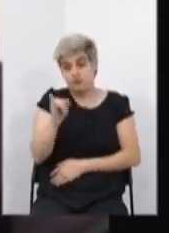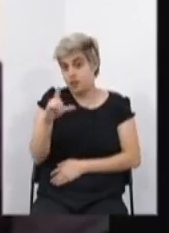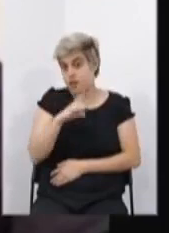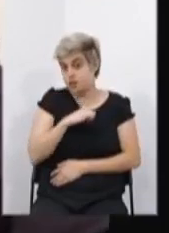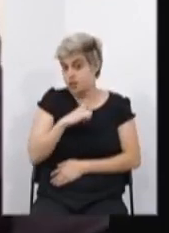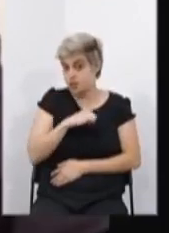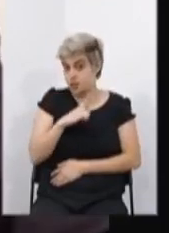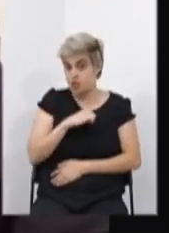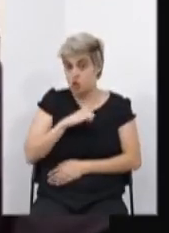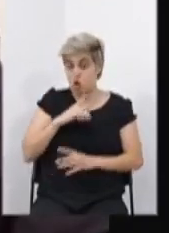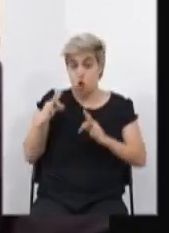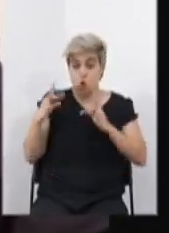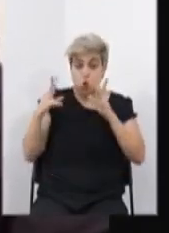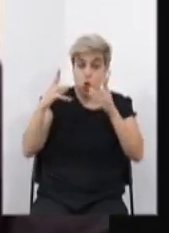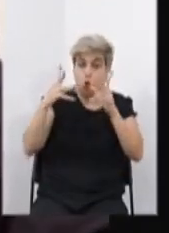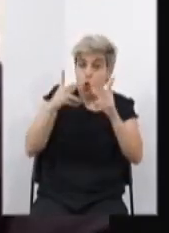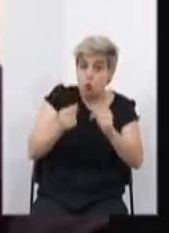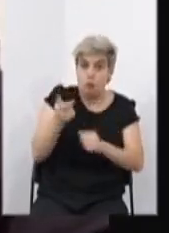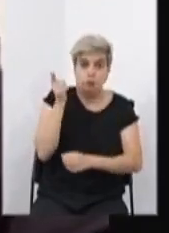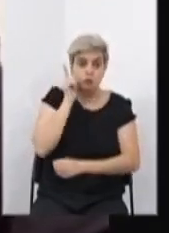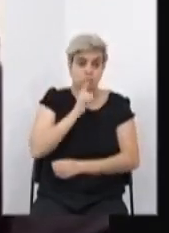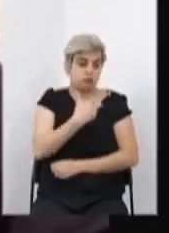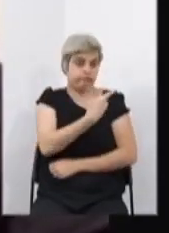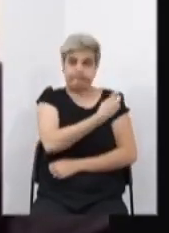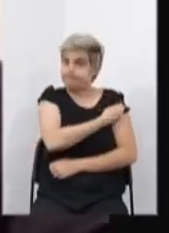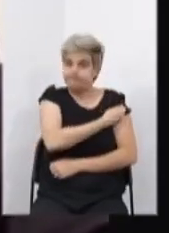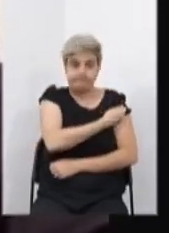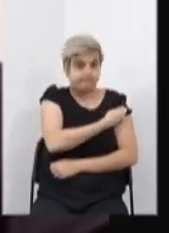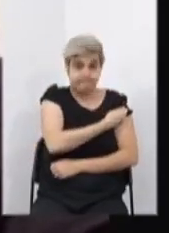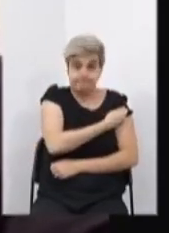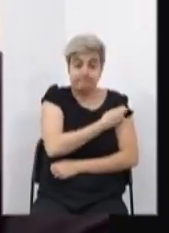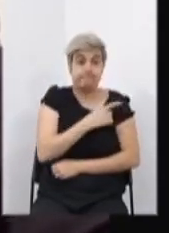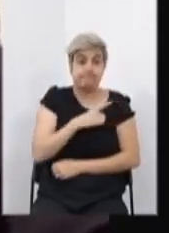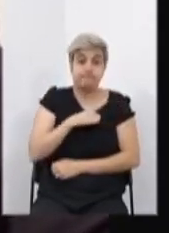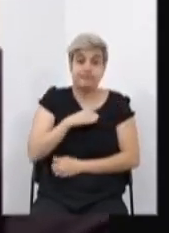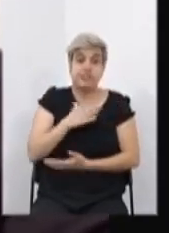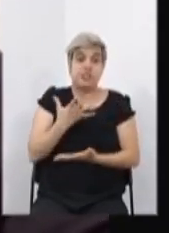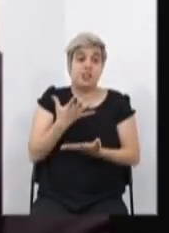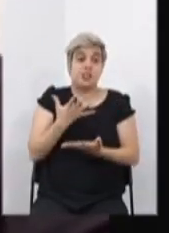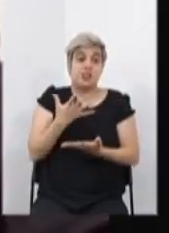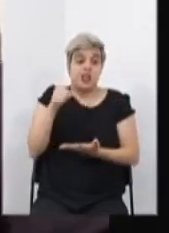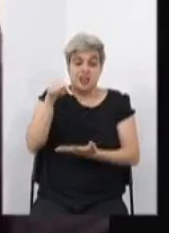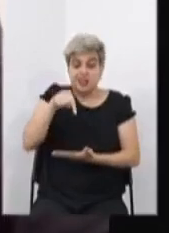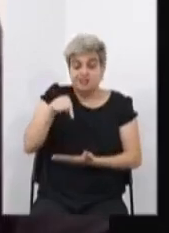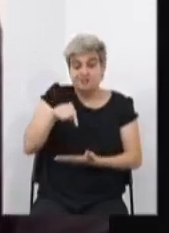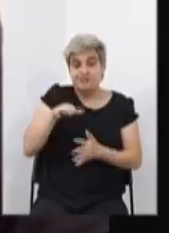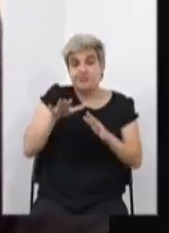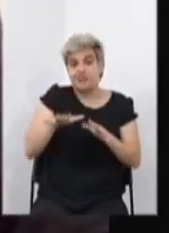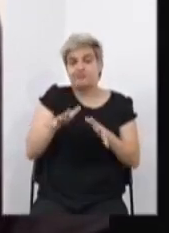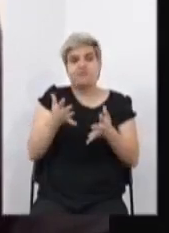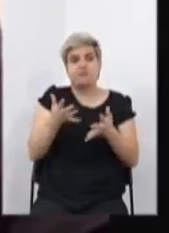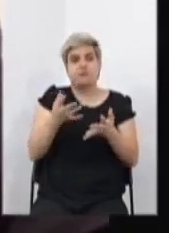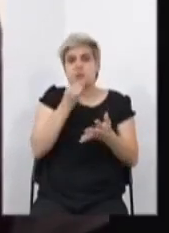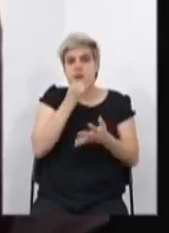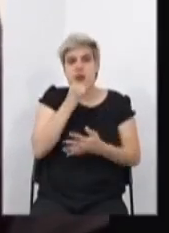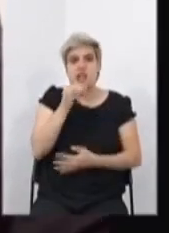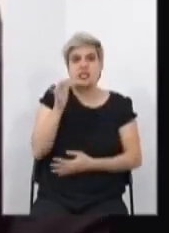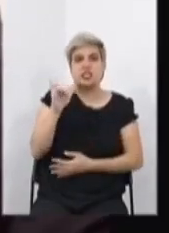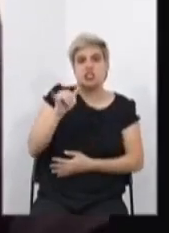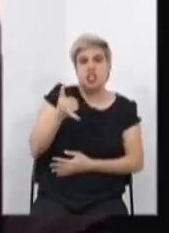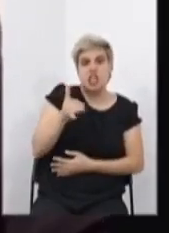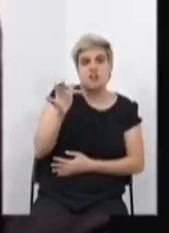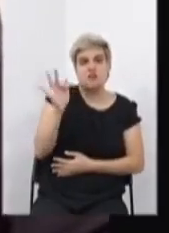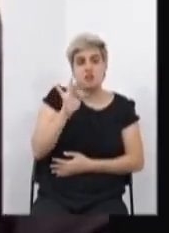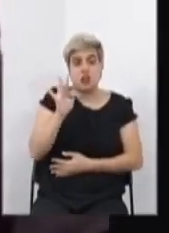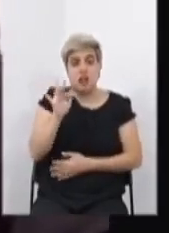nem todos conseguirão vacinar e ela vai estar entre nós. Não é uma coisa que janeiro, fevereiro e março vai